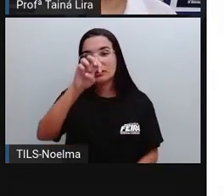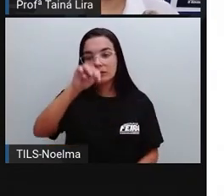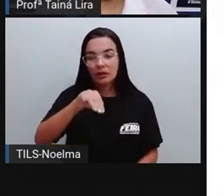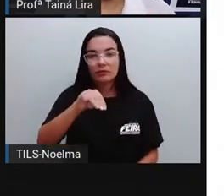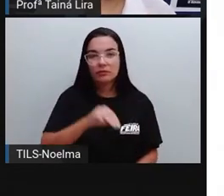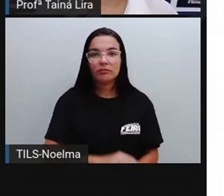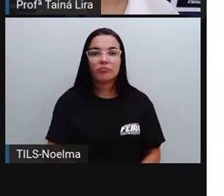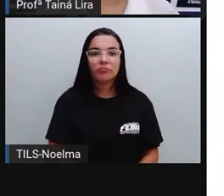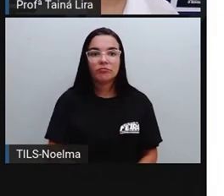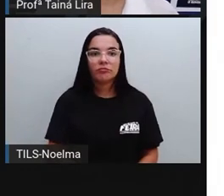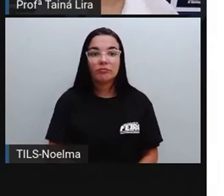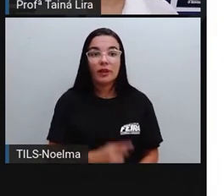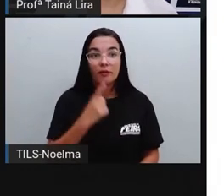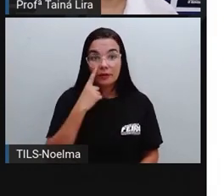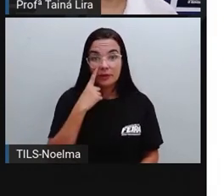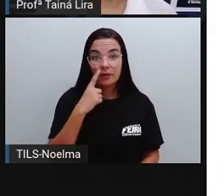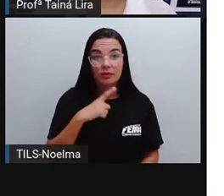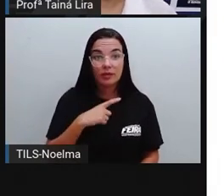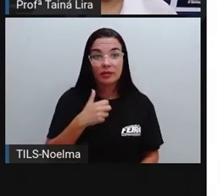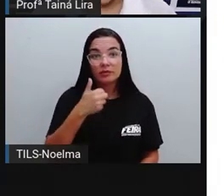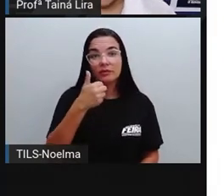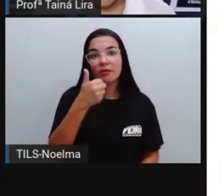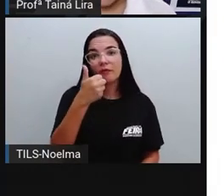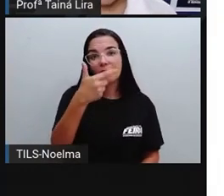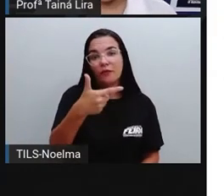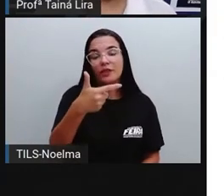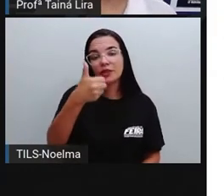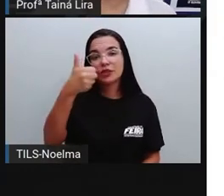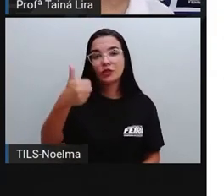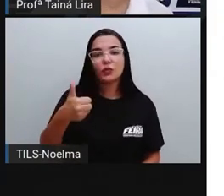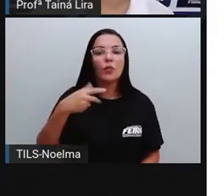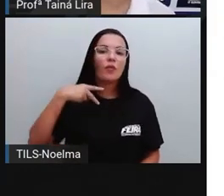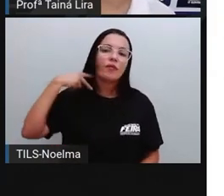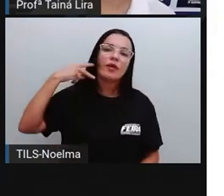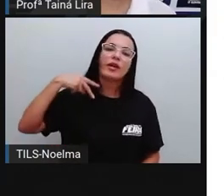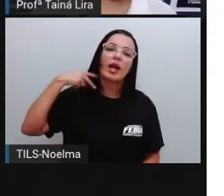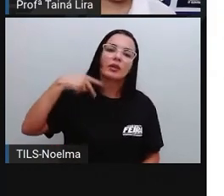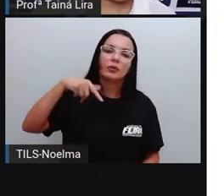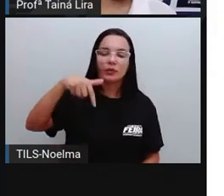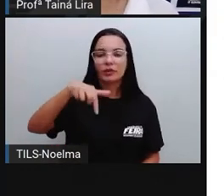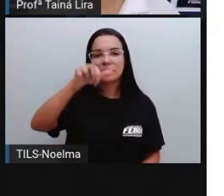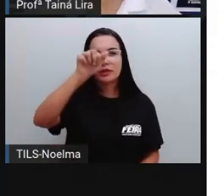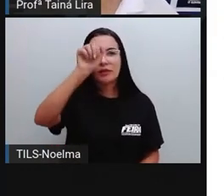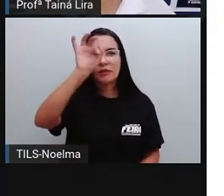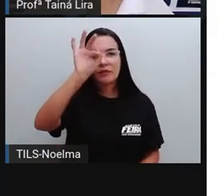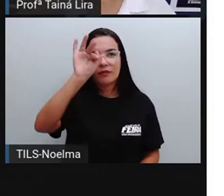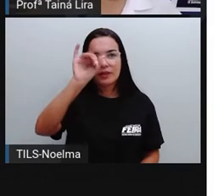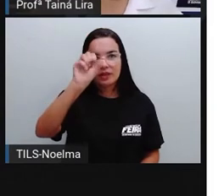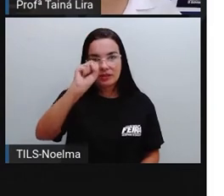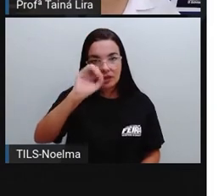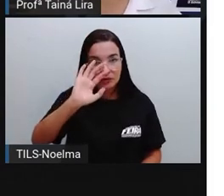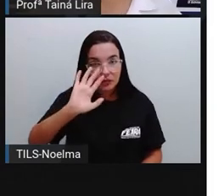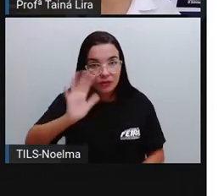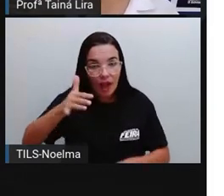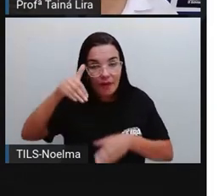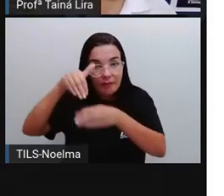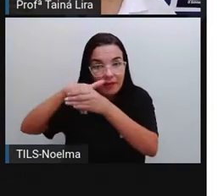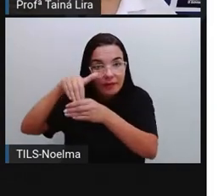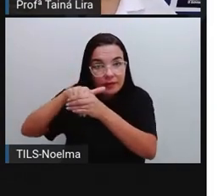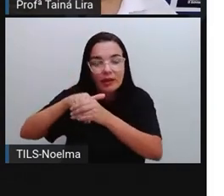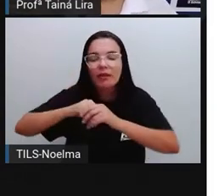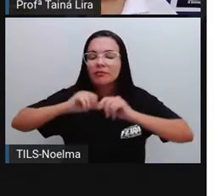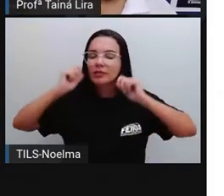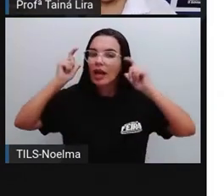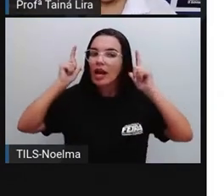Partido DEM. Então, são aí, é, os 21 vereadores eleitos, né, alguns